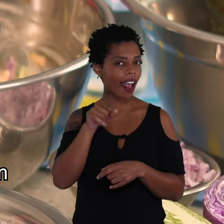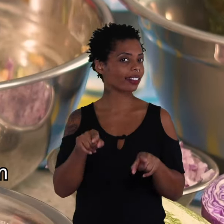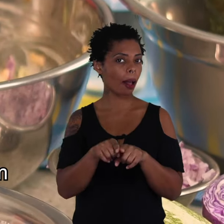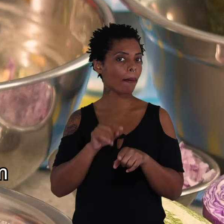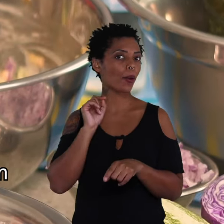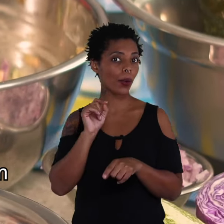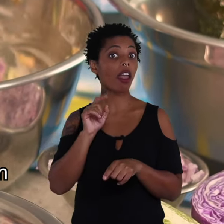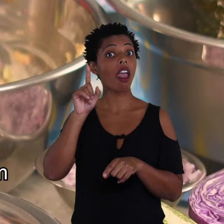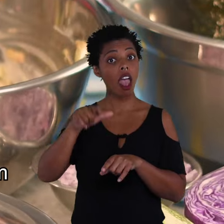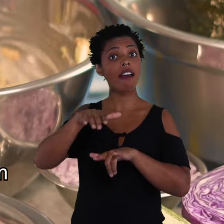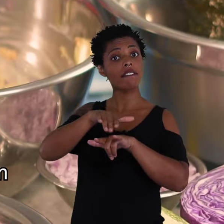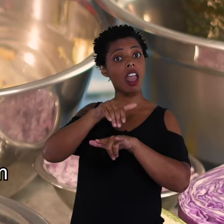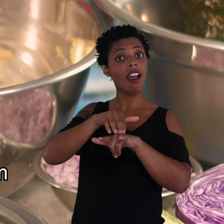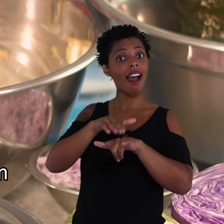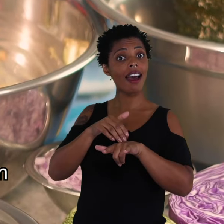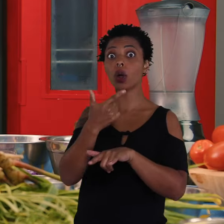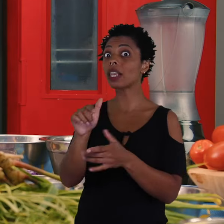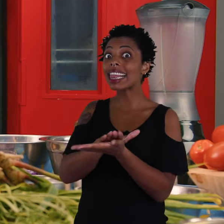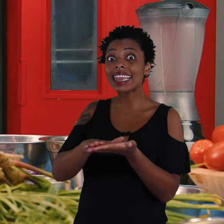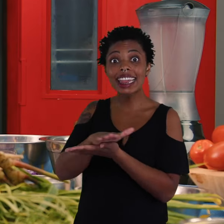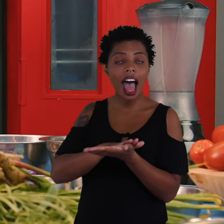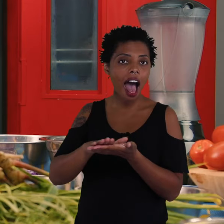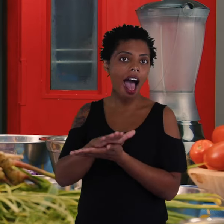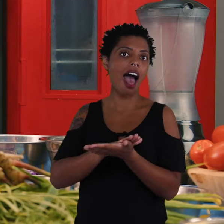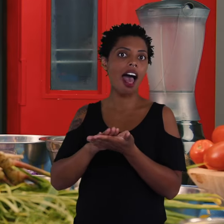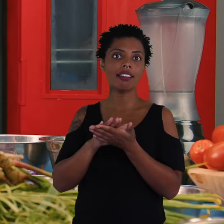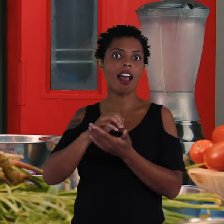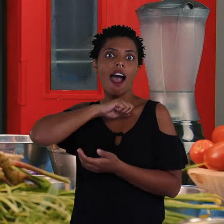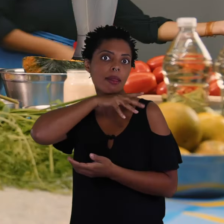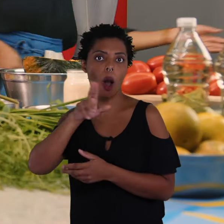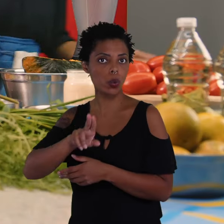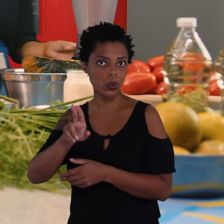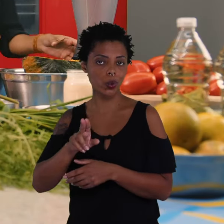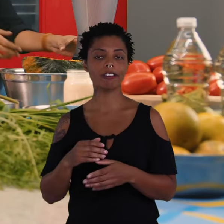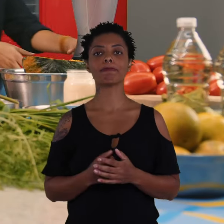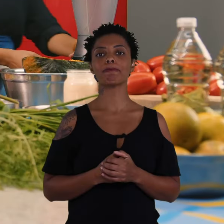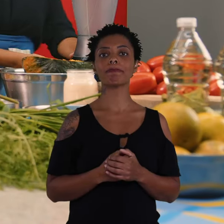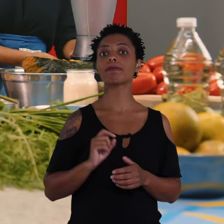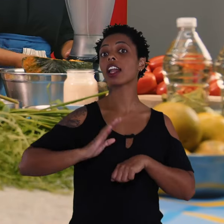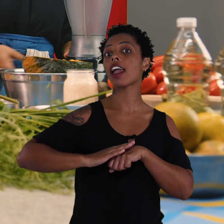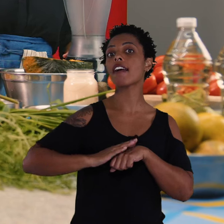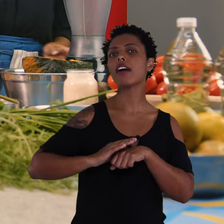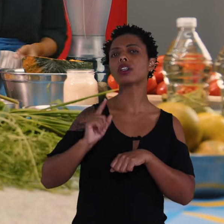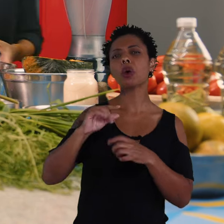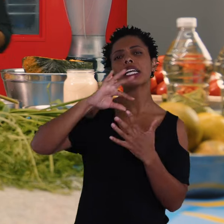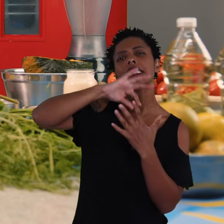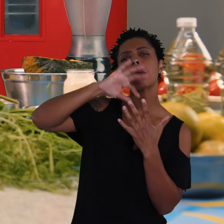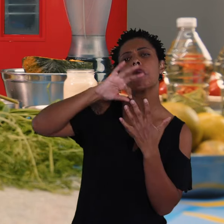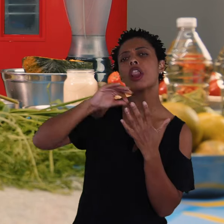dessa receita também é que ela é vegana. Ela não vai nada de origem animal. E o que a gente vai fazer com a